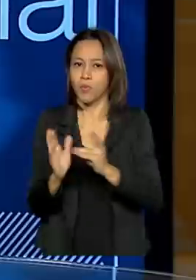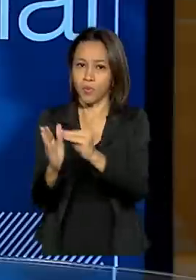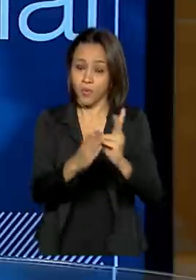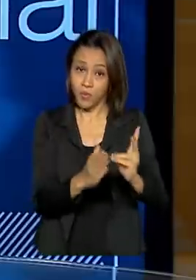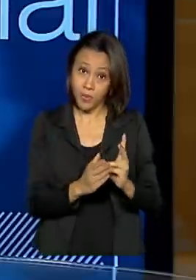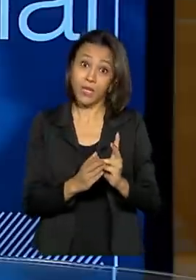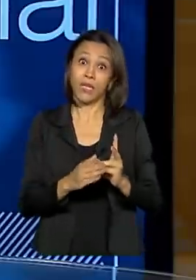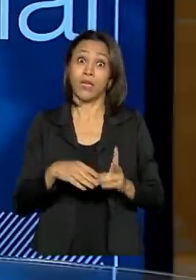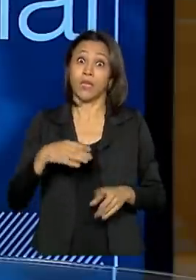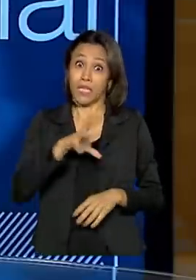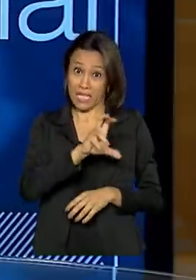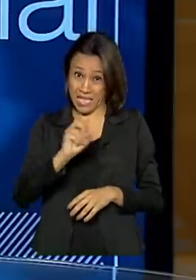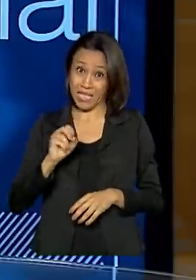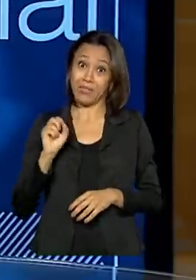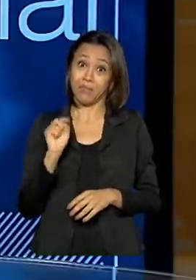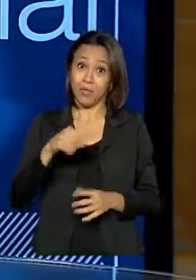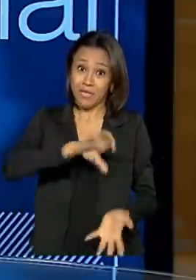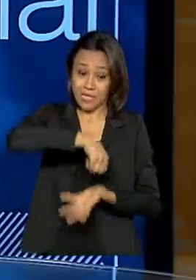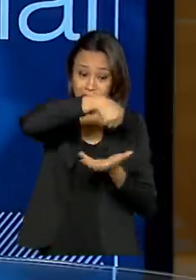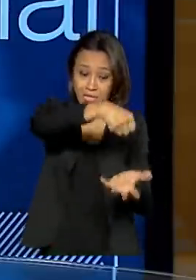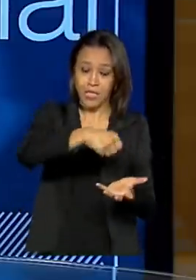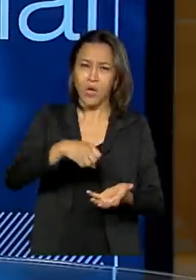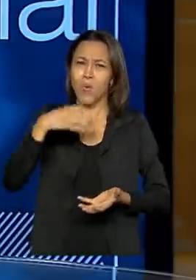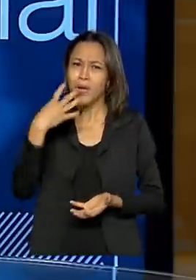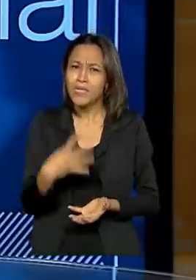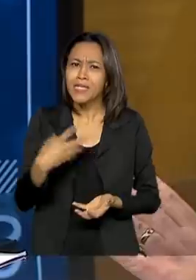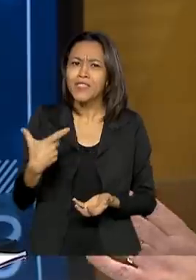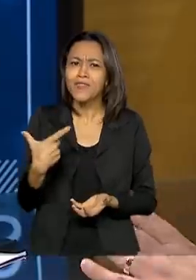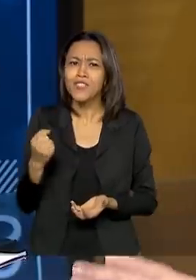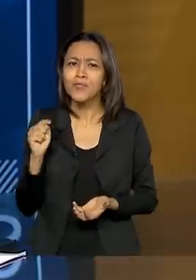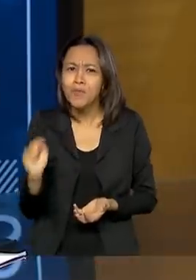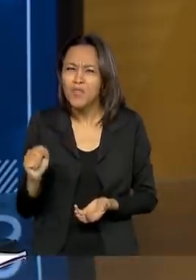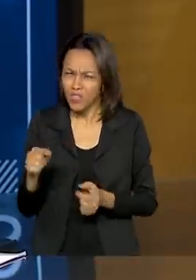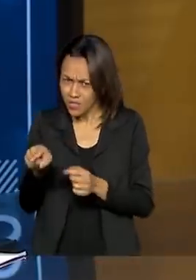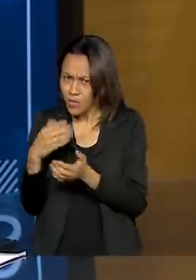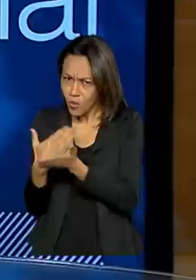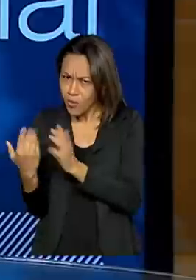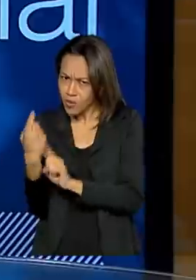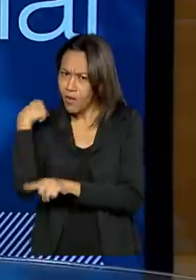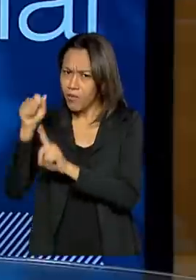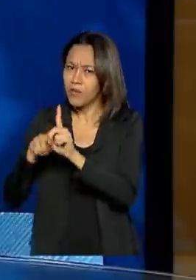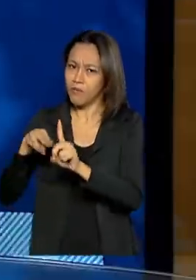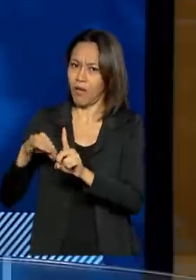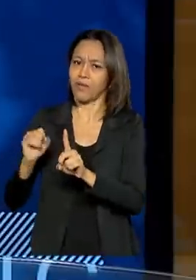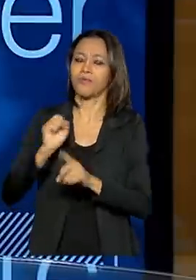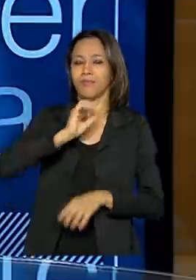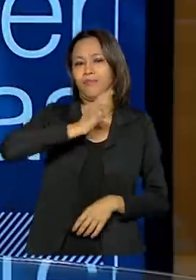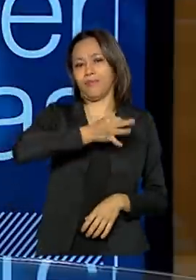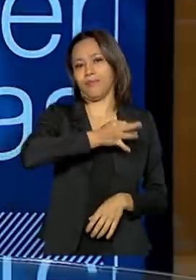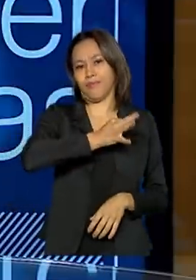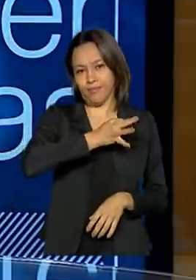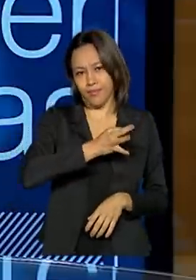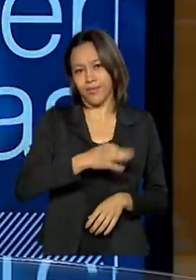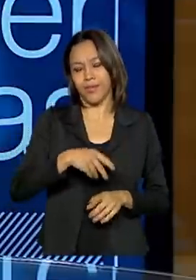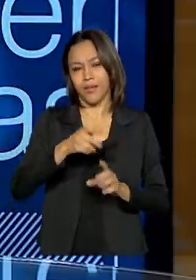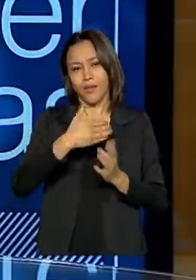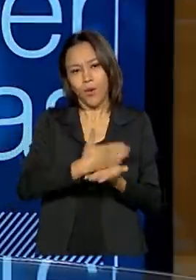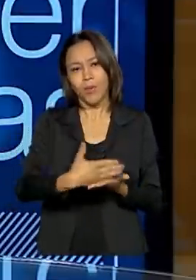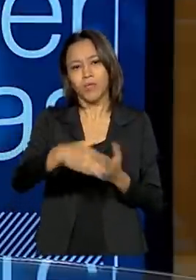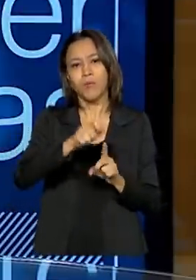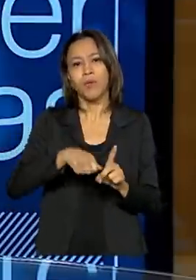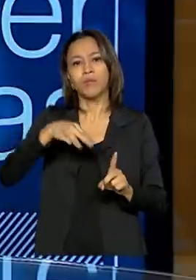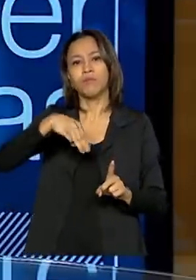cestas básicas. Já estamos em 420 mil cestas básicas. Isso começou lá em março. Exatamente. Começamos em março,